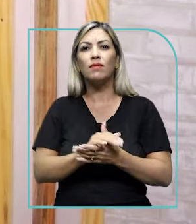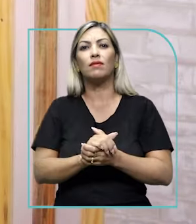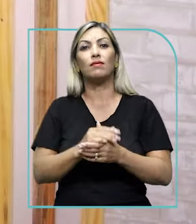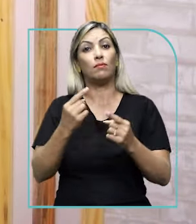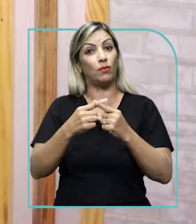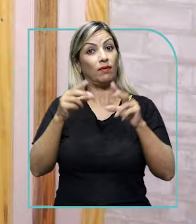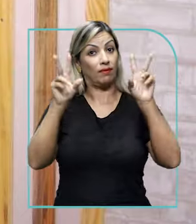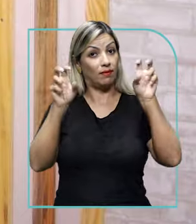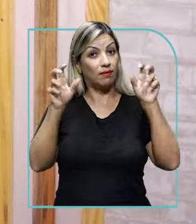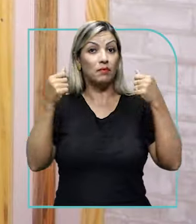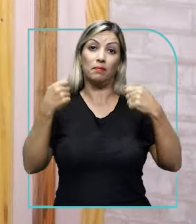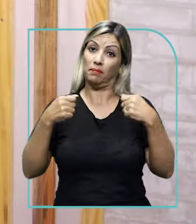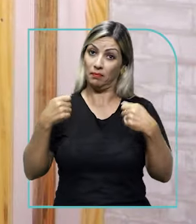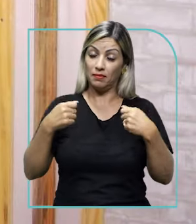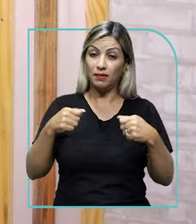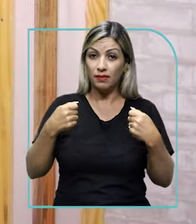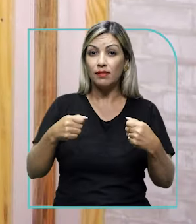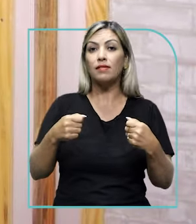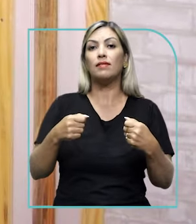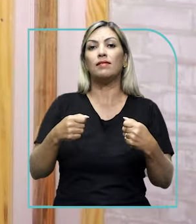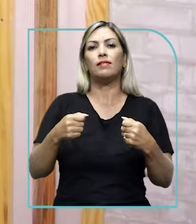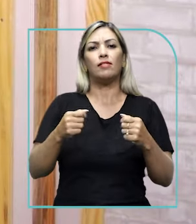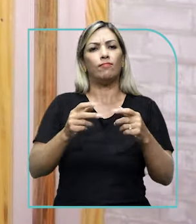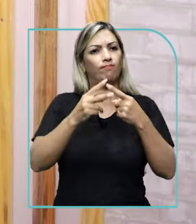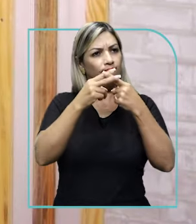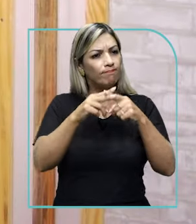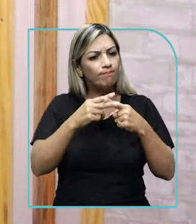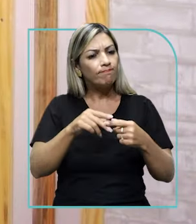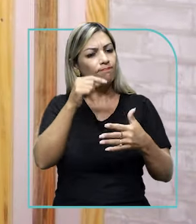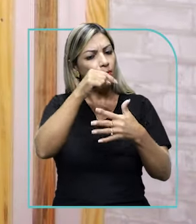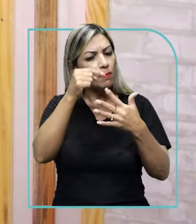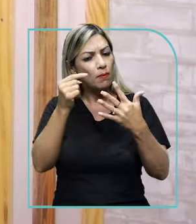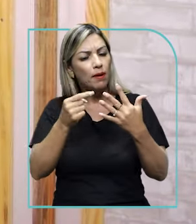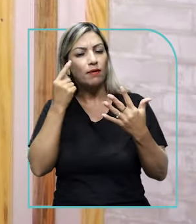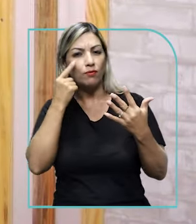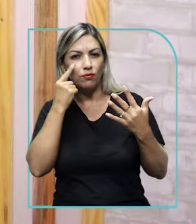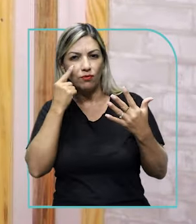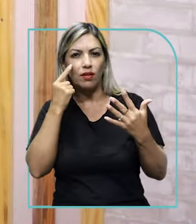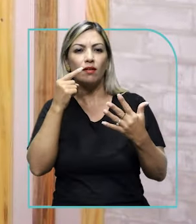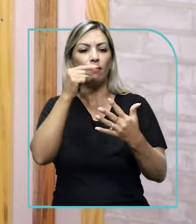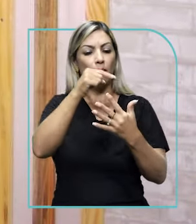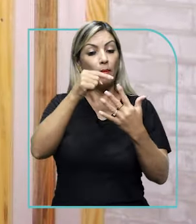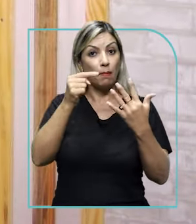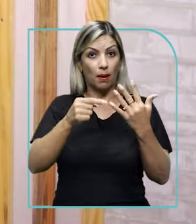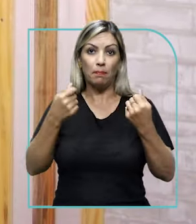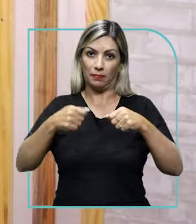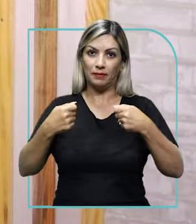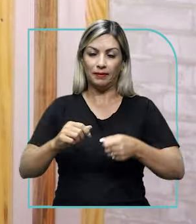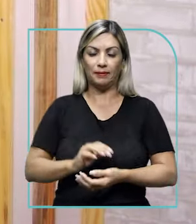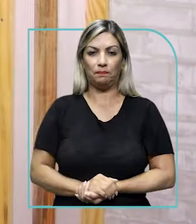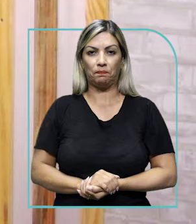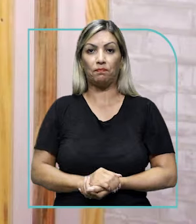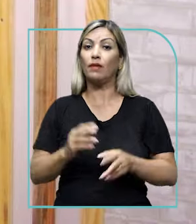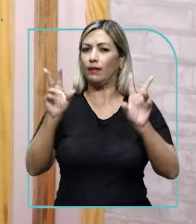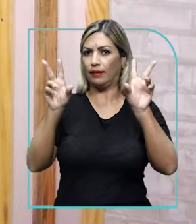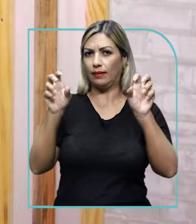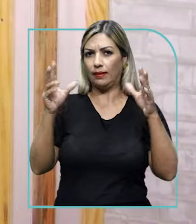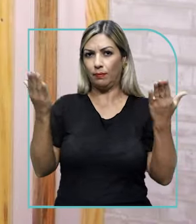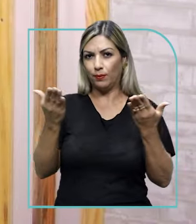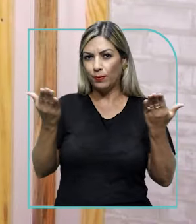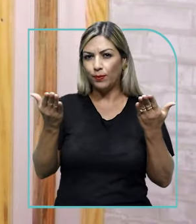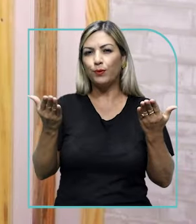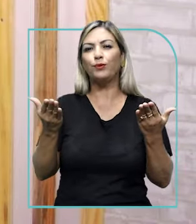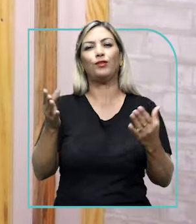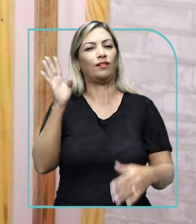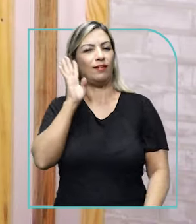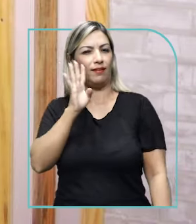porque esses temas precisam passar por uma calibragem, essas questões precisam passar de uma calibragem. E esse tema que eu vou trazer pra vocês, é